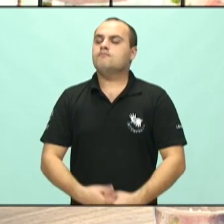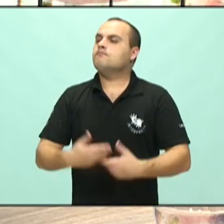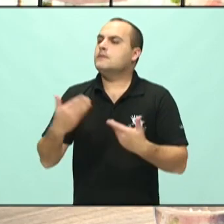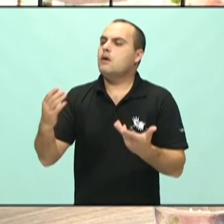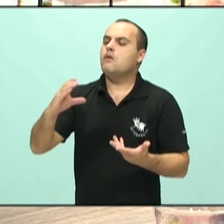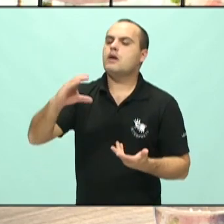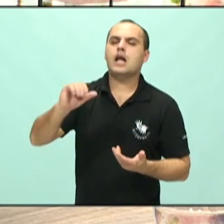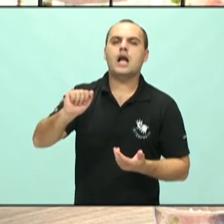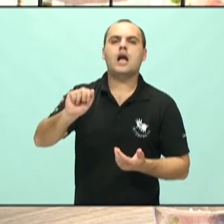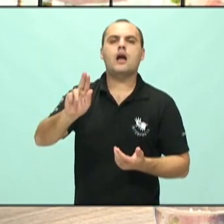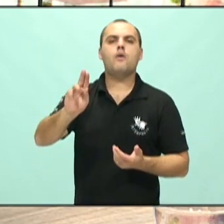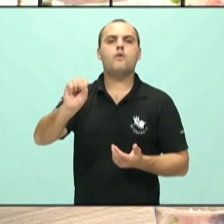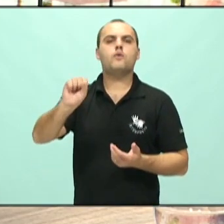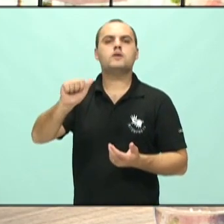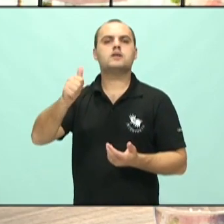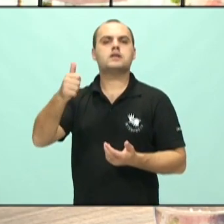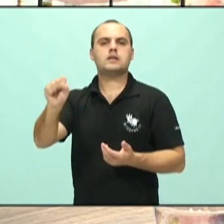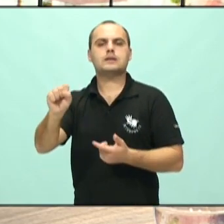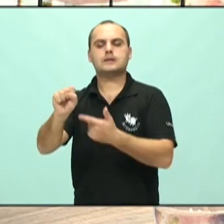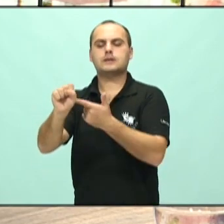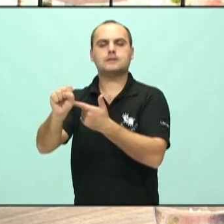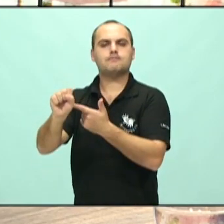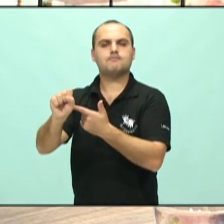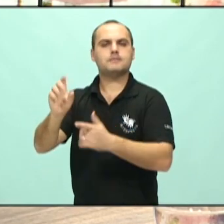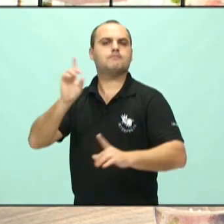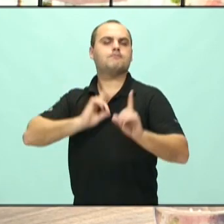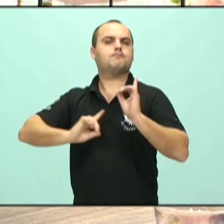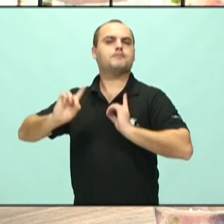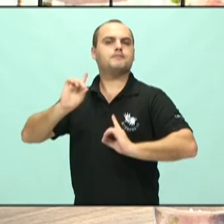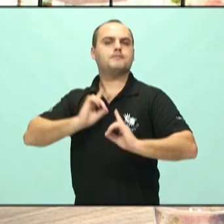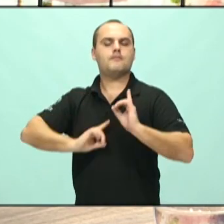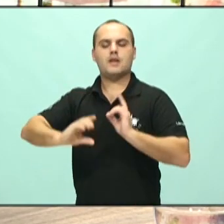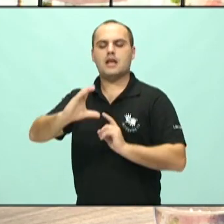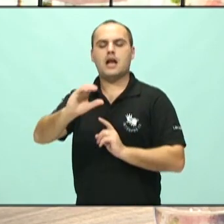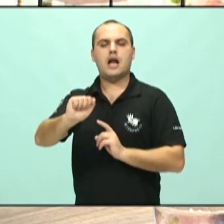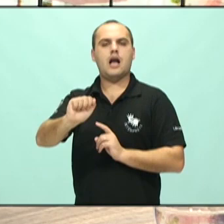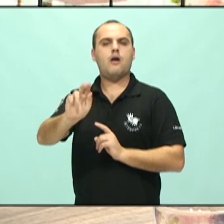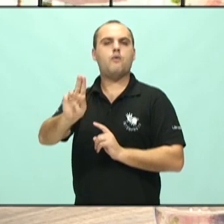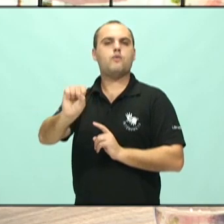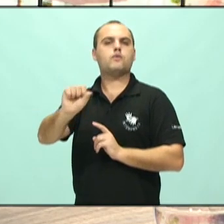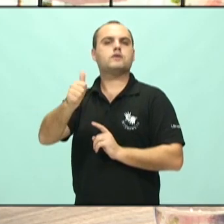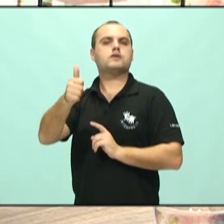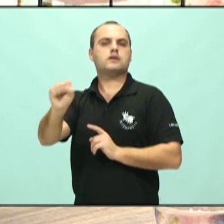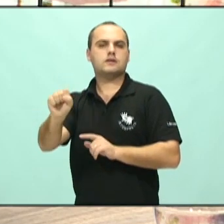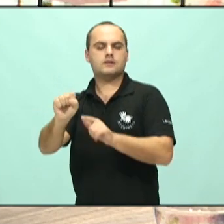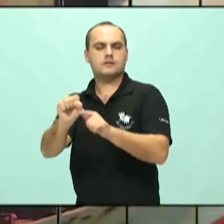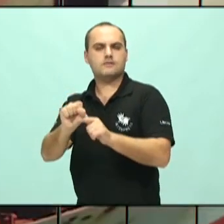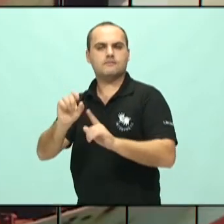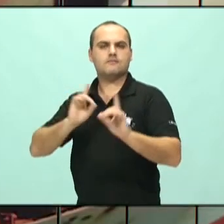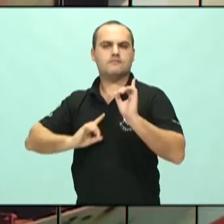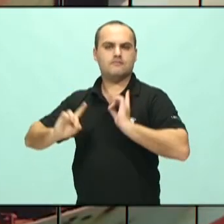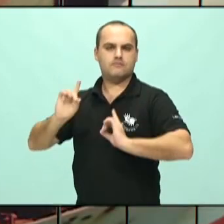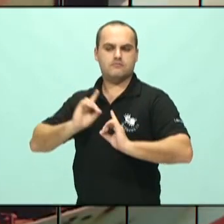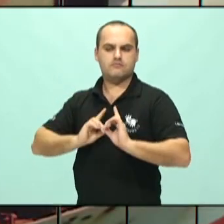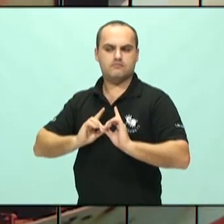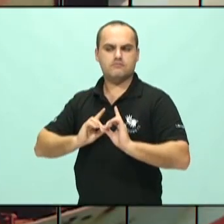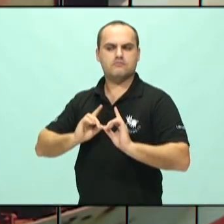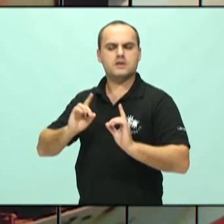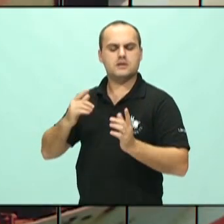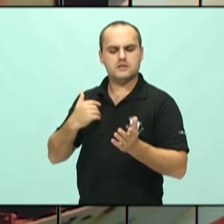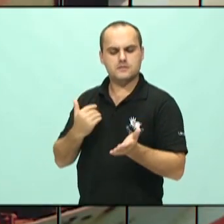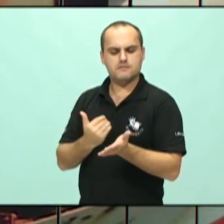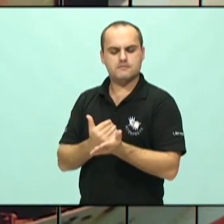depressão além, porque, assim, a gente pensar nas causas, não só nos quadros clínicos